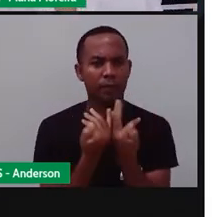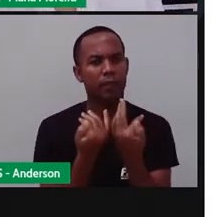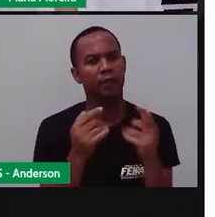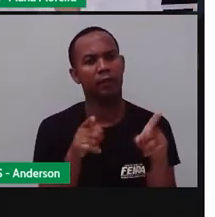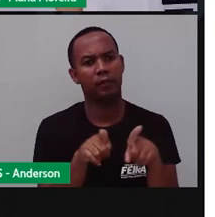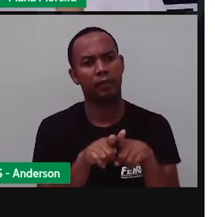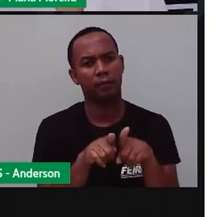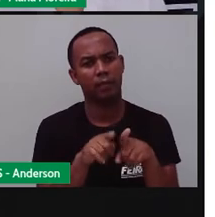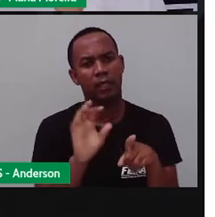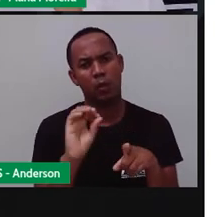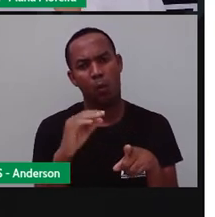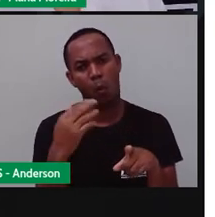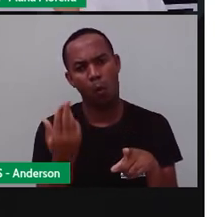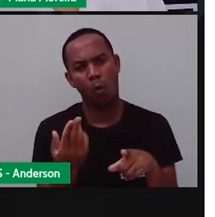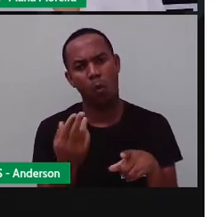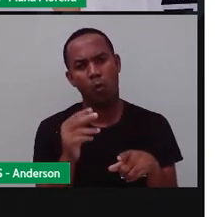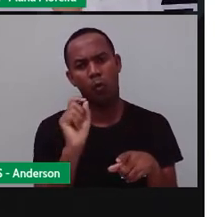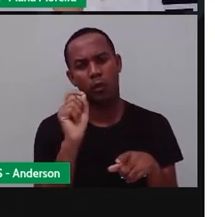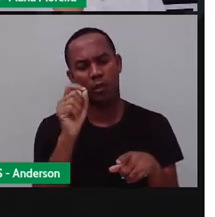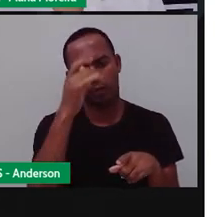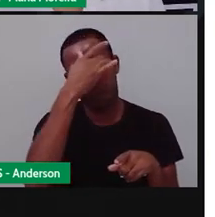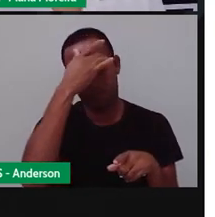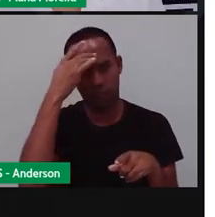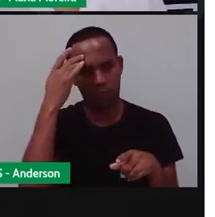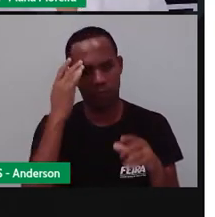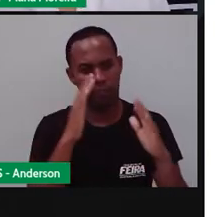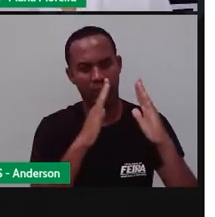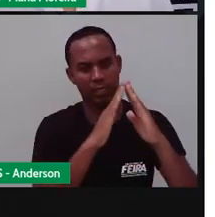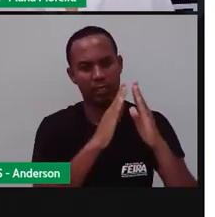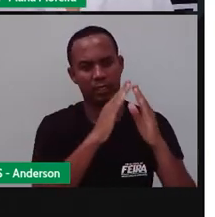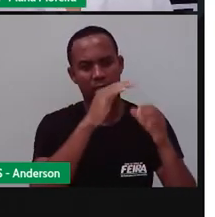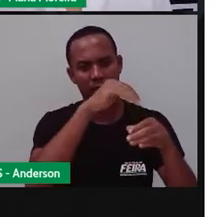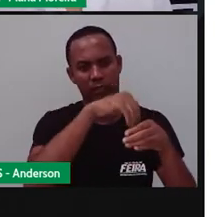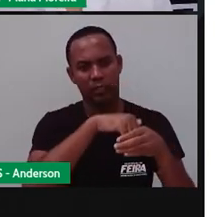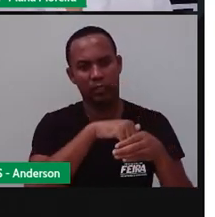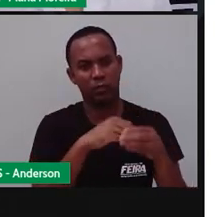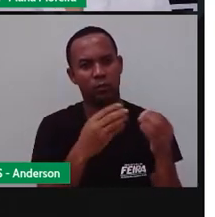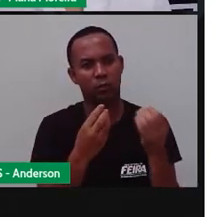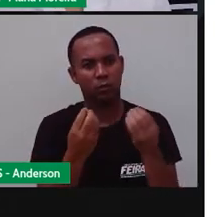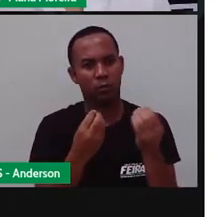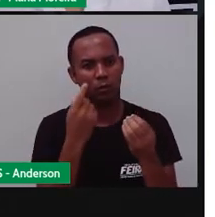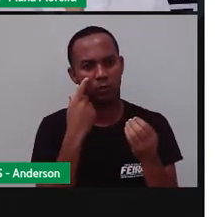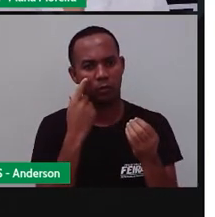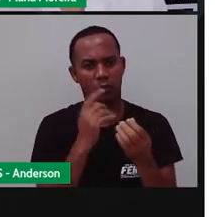Ou aquelas pessoas que moram em abrigo. Vamos lá.